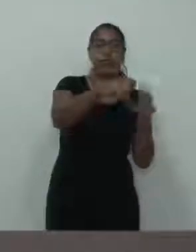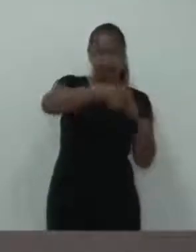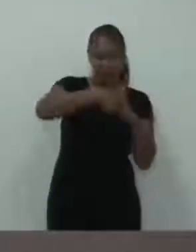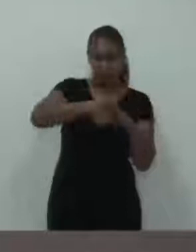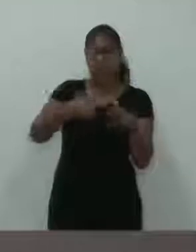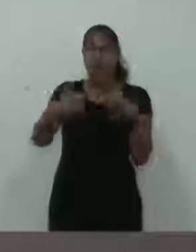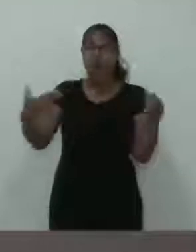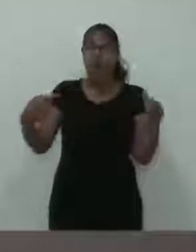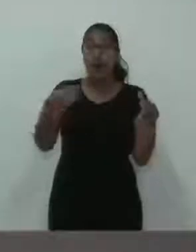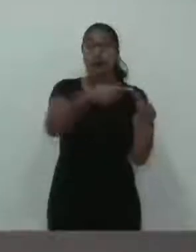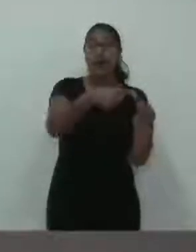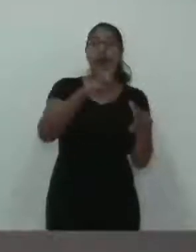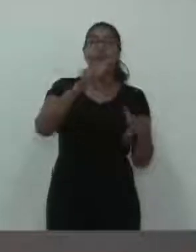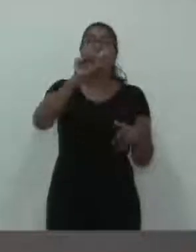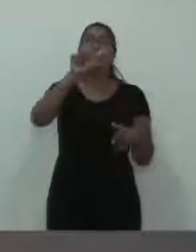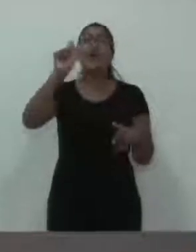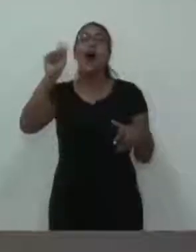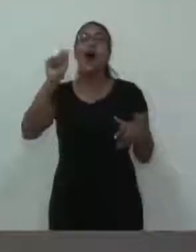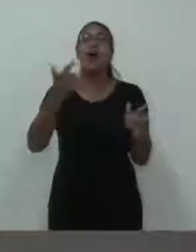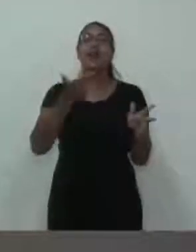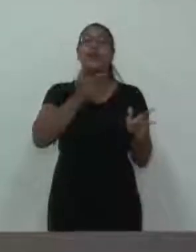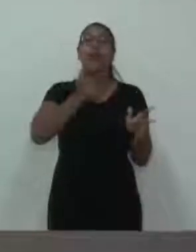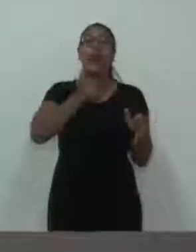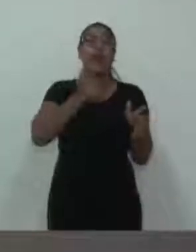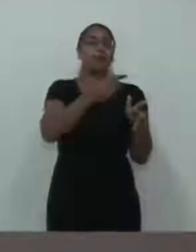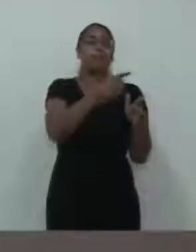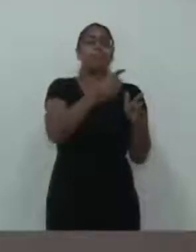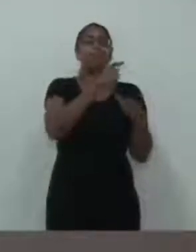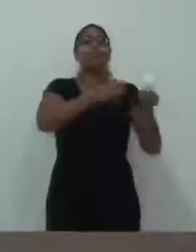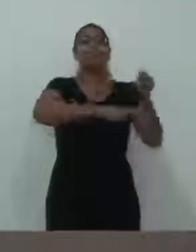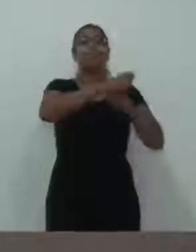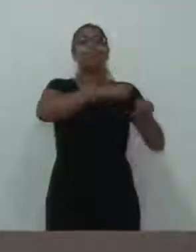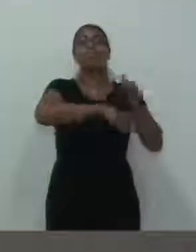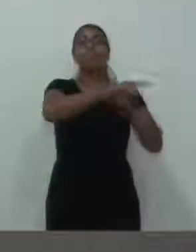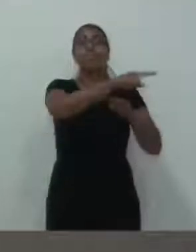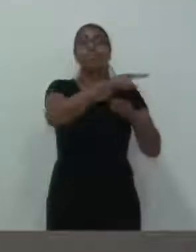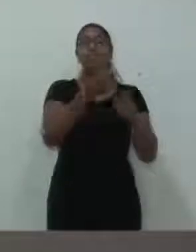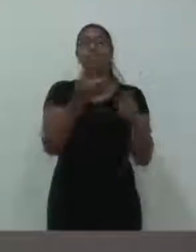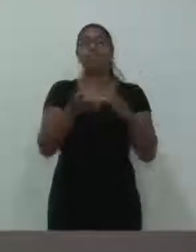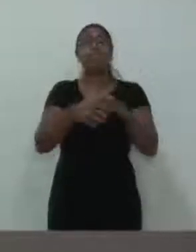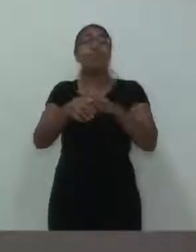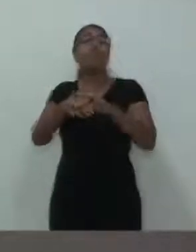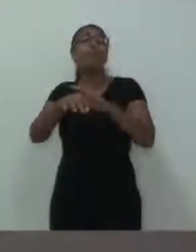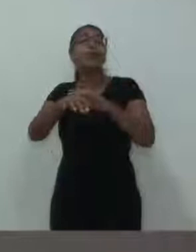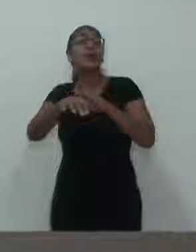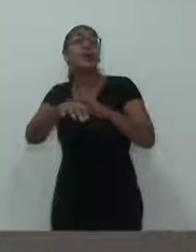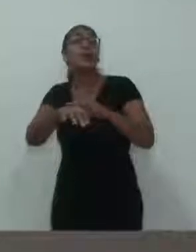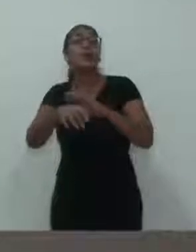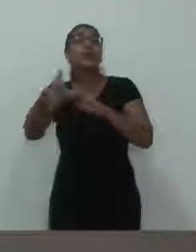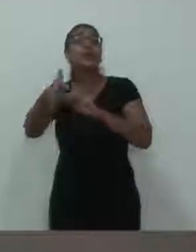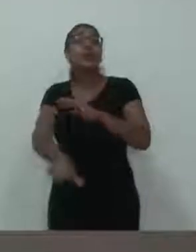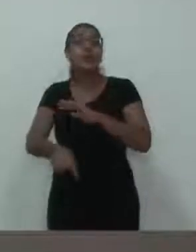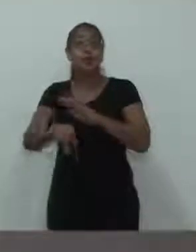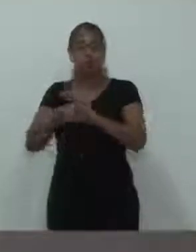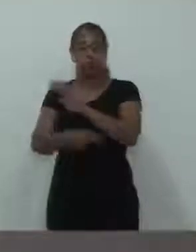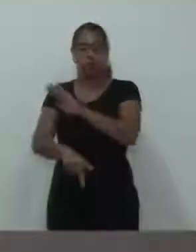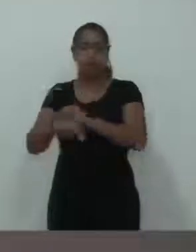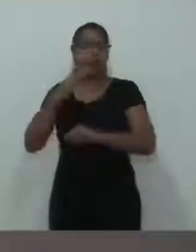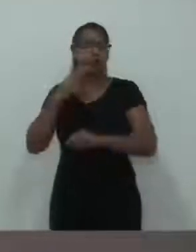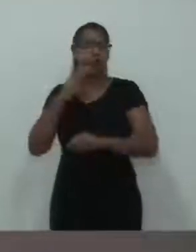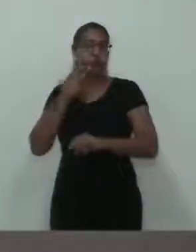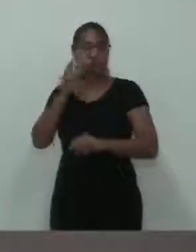consegue atender e que é dever do Estado. E mais uma vez, eu odeio falar nessa doença. Mais um cidadão vinhedense,